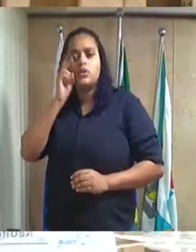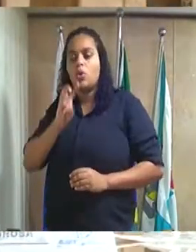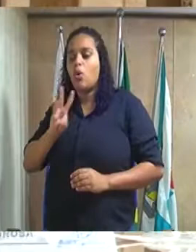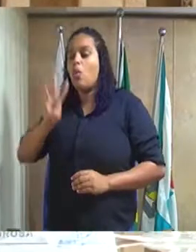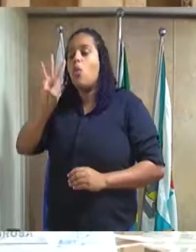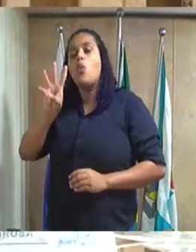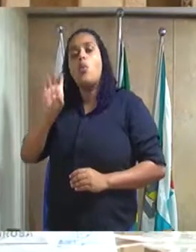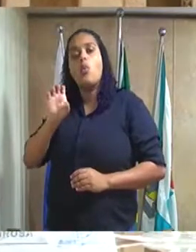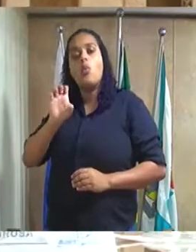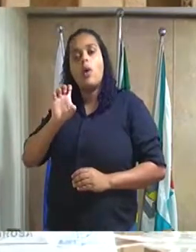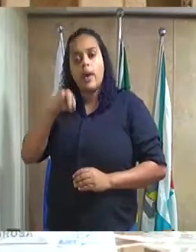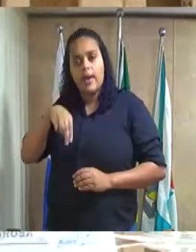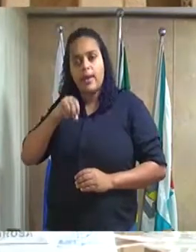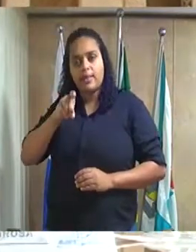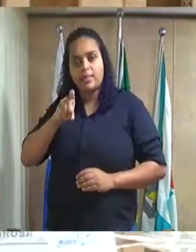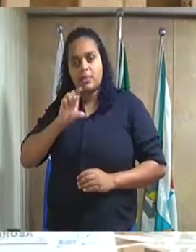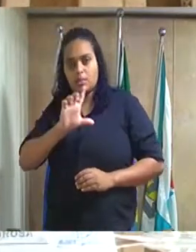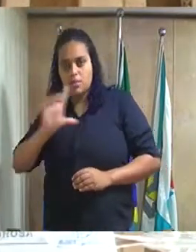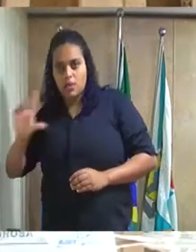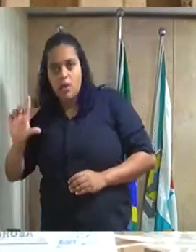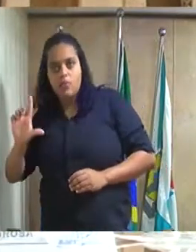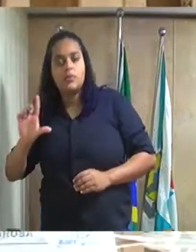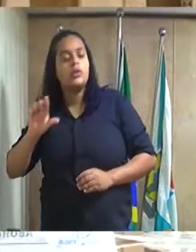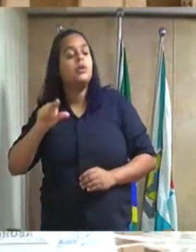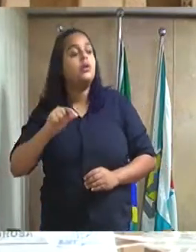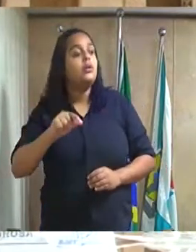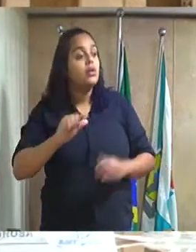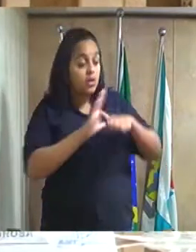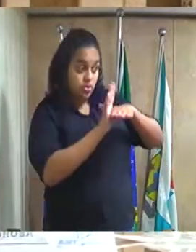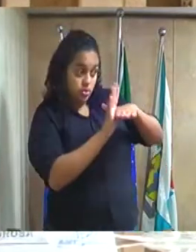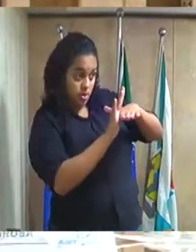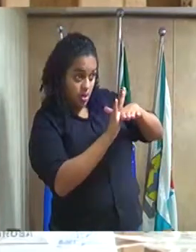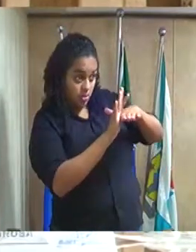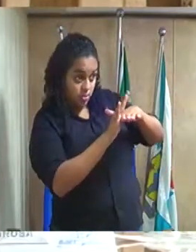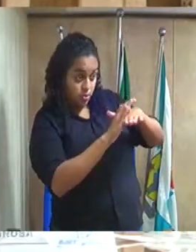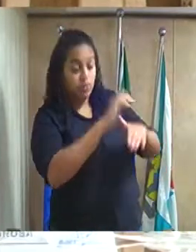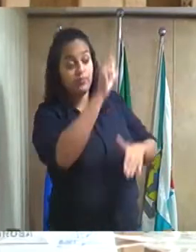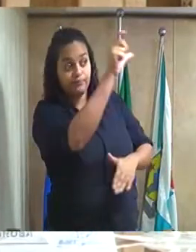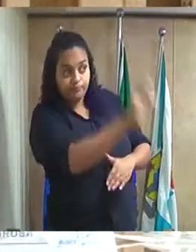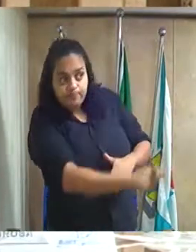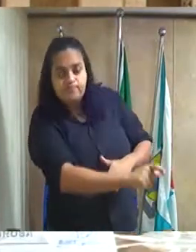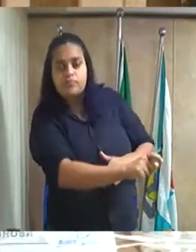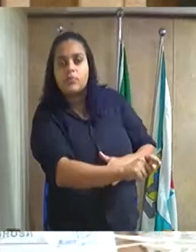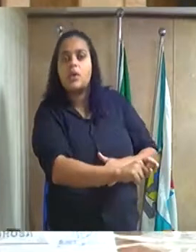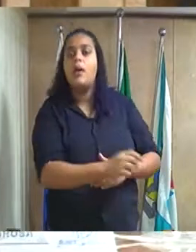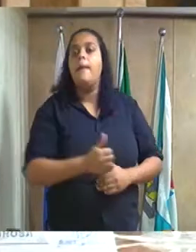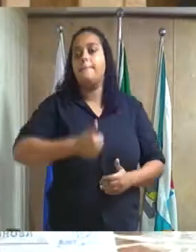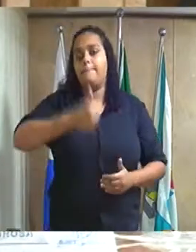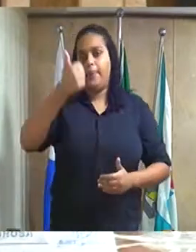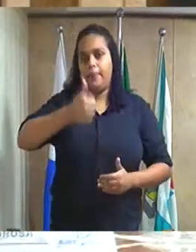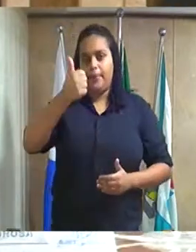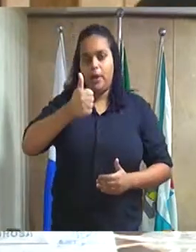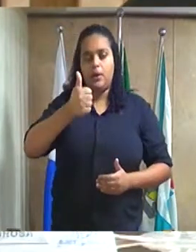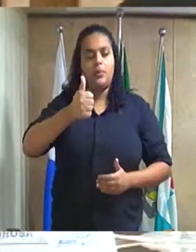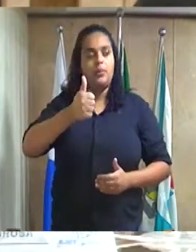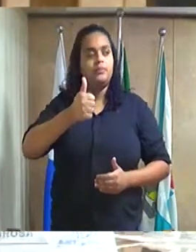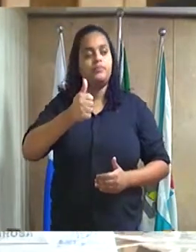outorgando o título de cidadania do que caxiense ao ilustríssimo senhor primeiro tenente PM